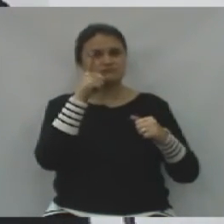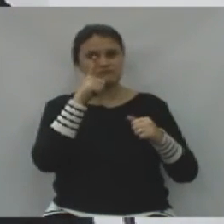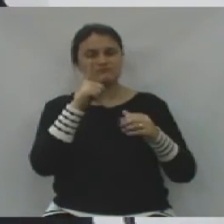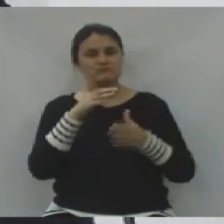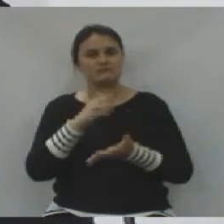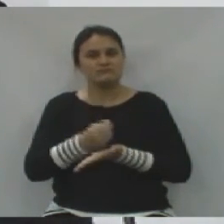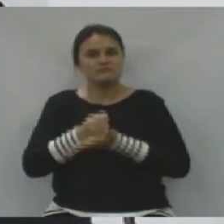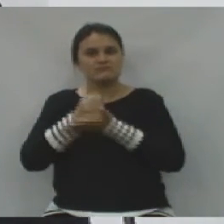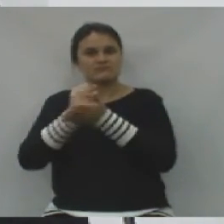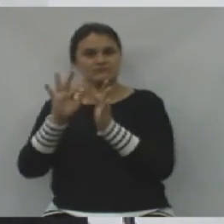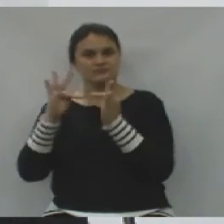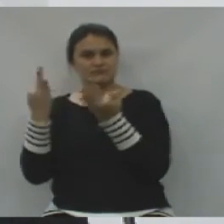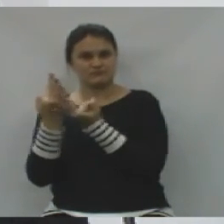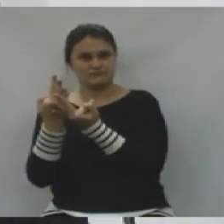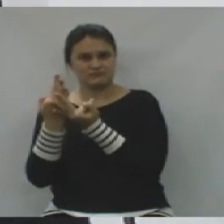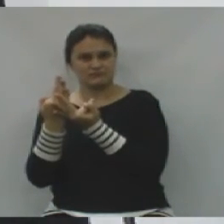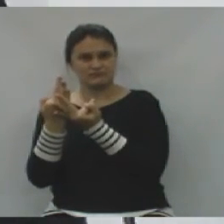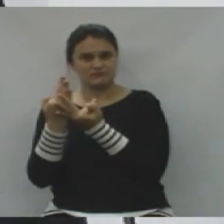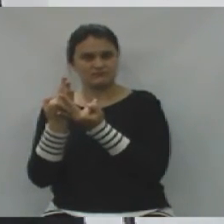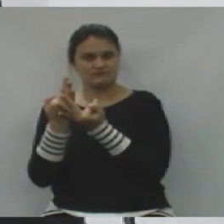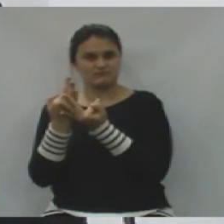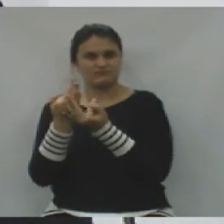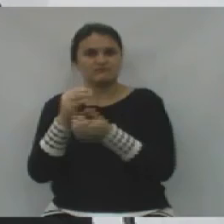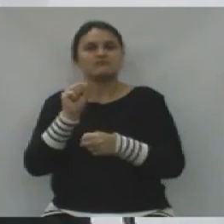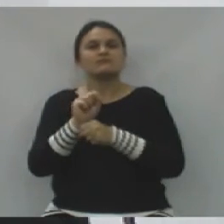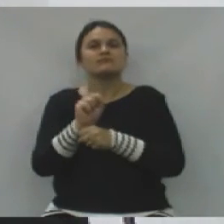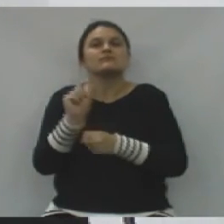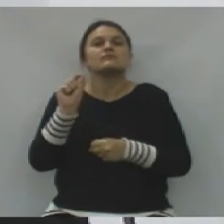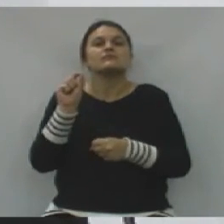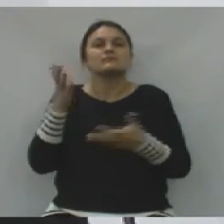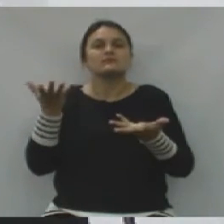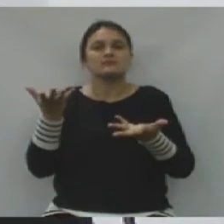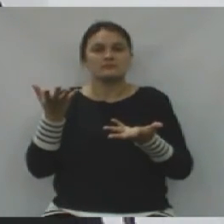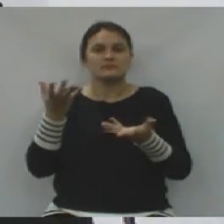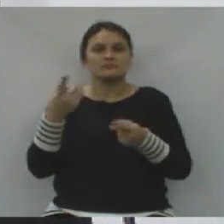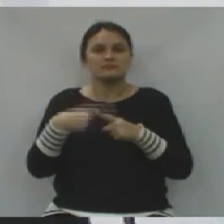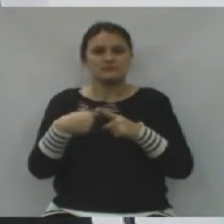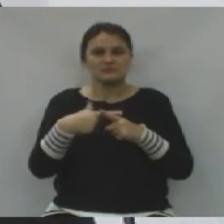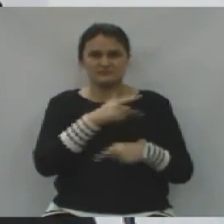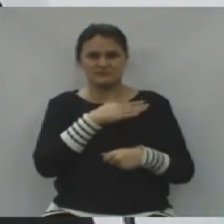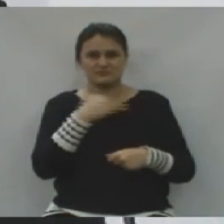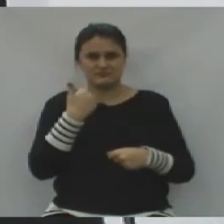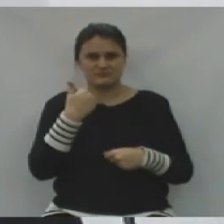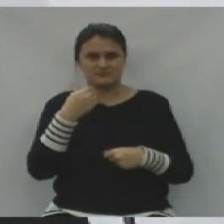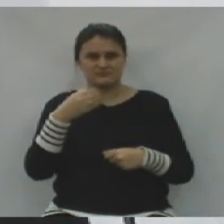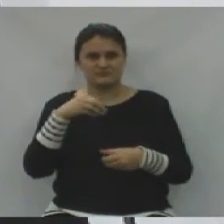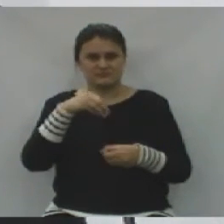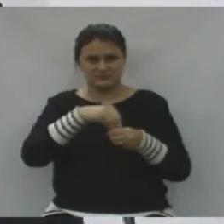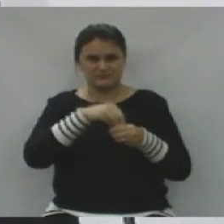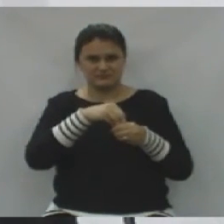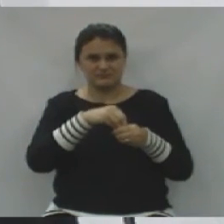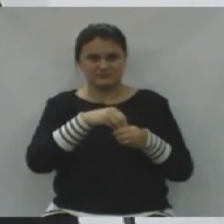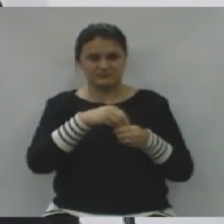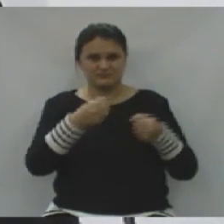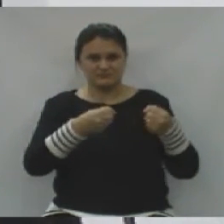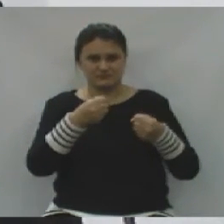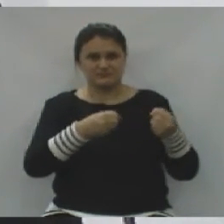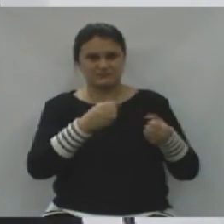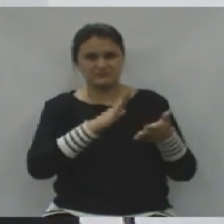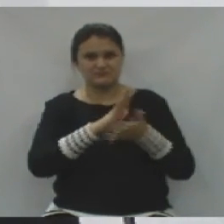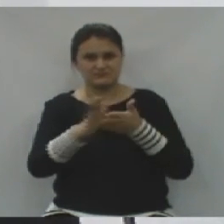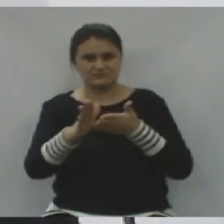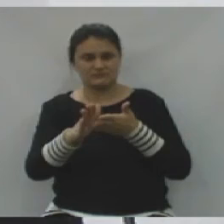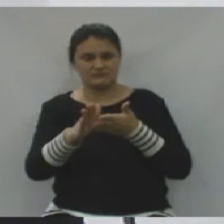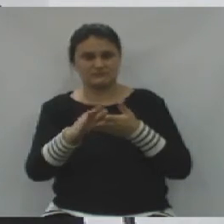família inteira. Iam esperar o quê? Porque foram mortos dentro das suas viaturas, do seu carro,